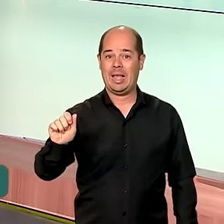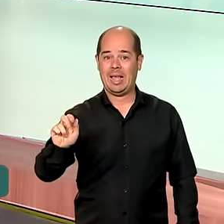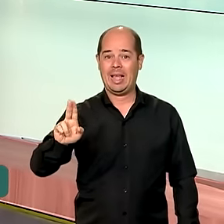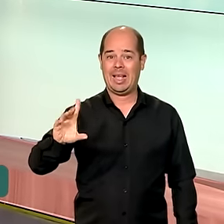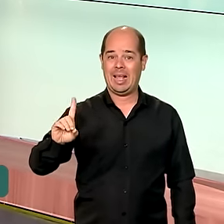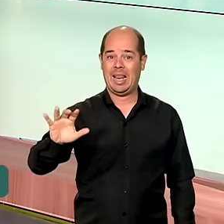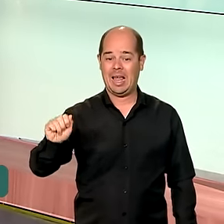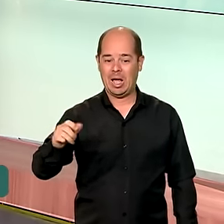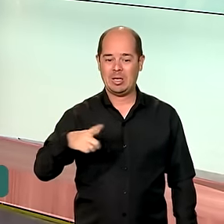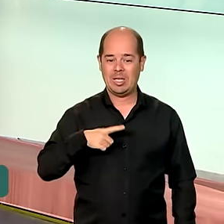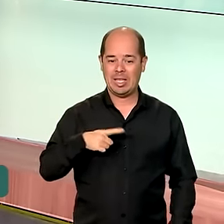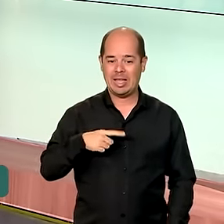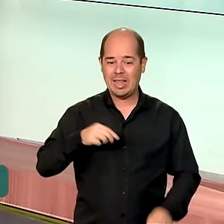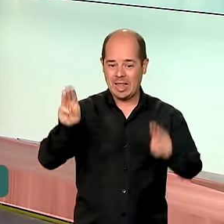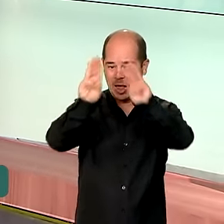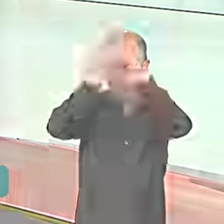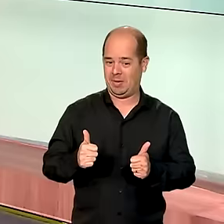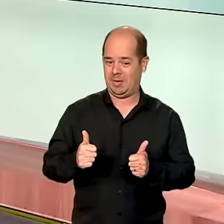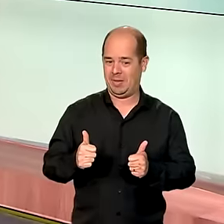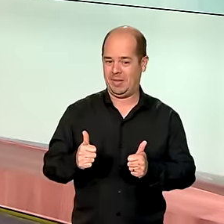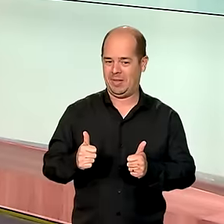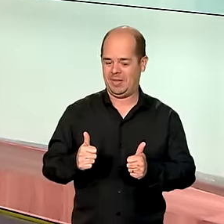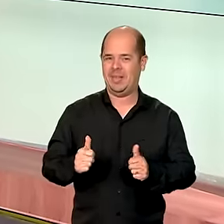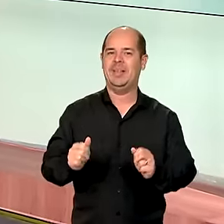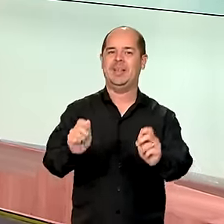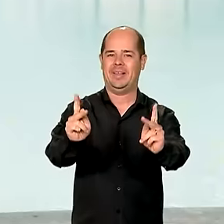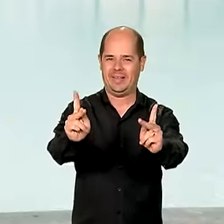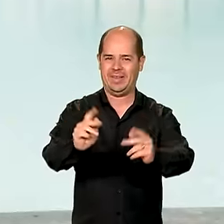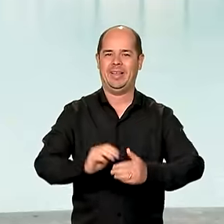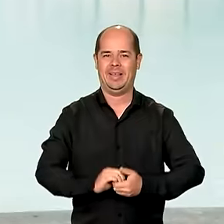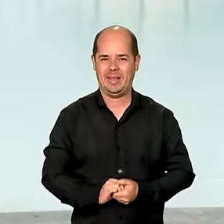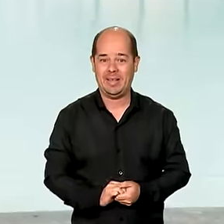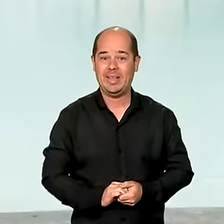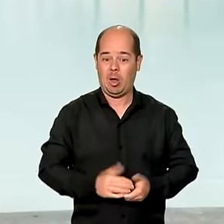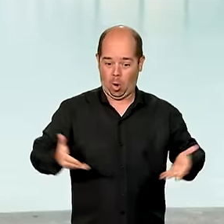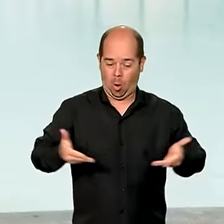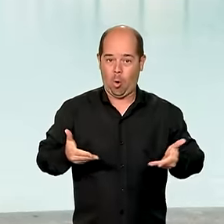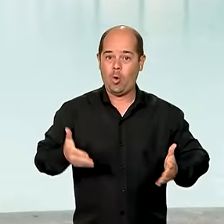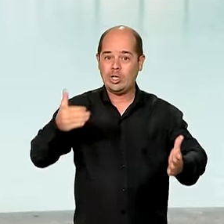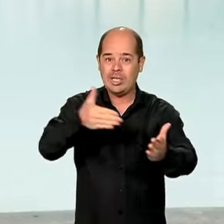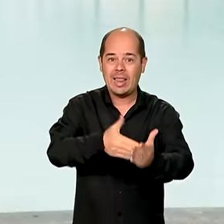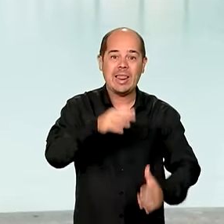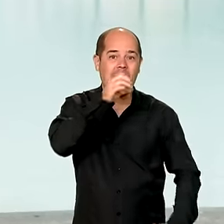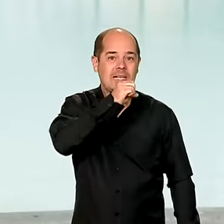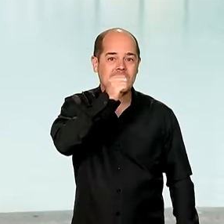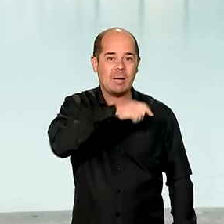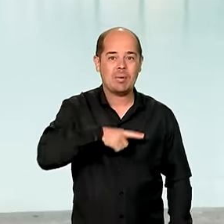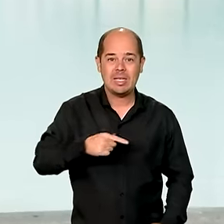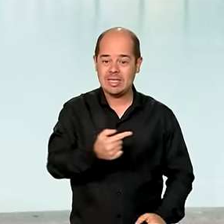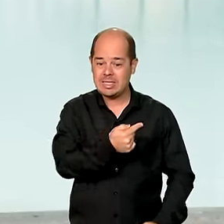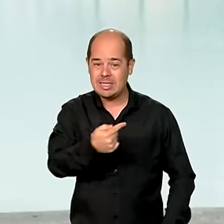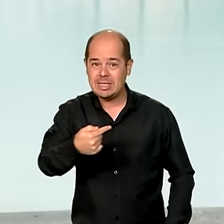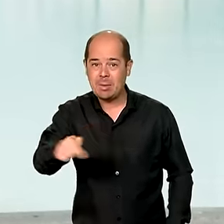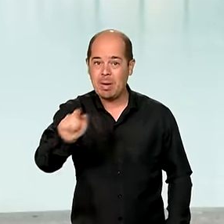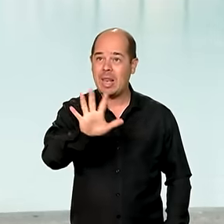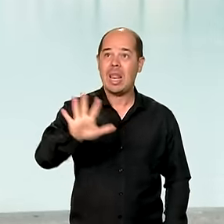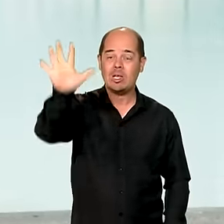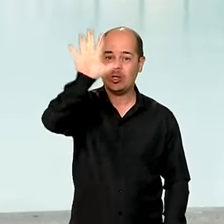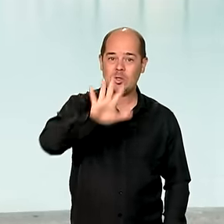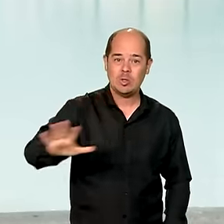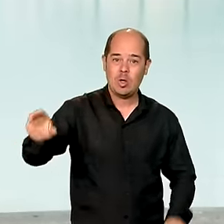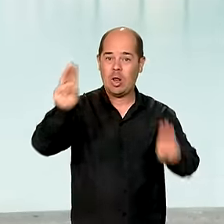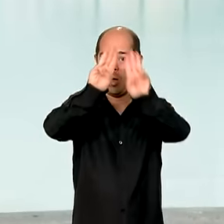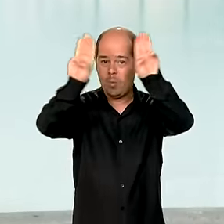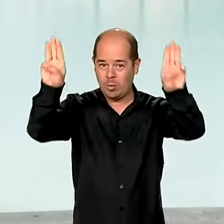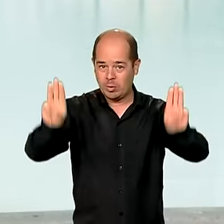no Rio de Janeiro. Bom dia, Cláudia! Começa hoje e vai até sábado, a Semana Nacional dos Museus. Ela é organizada anualmente pelo